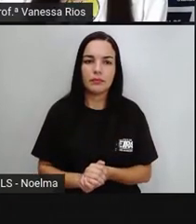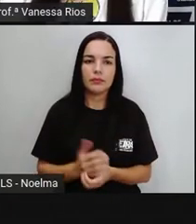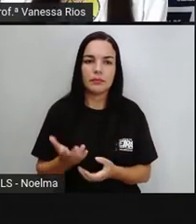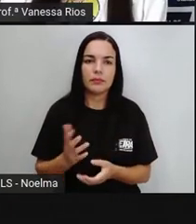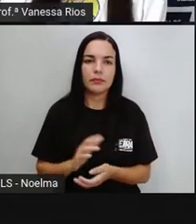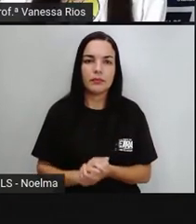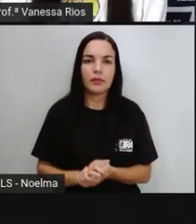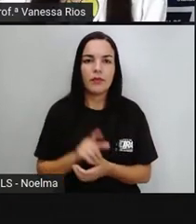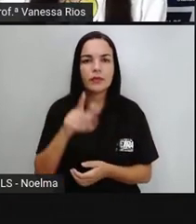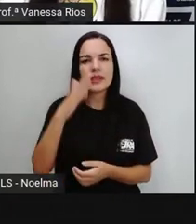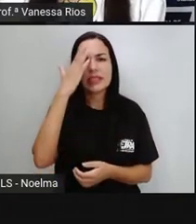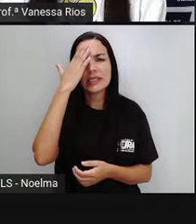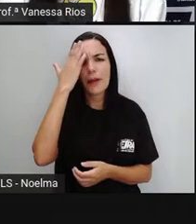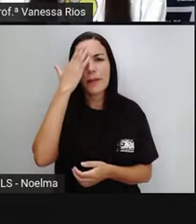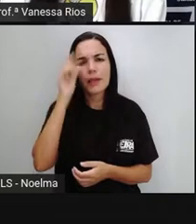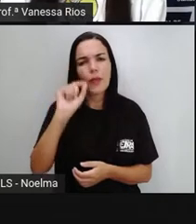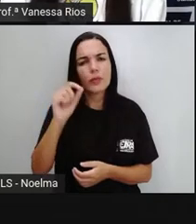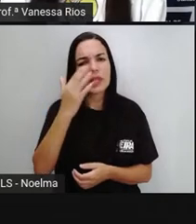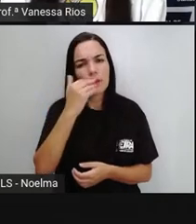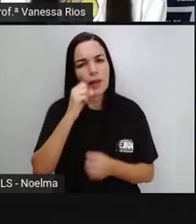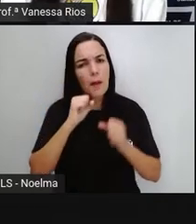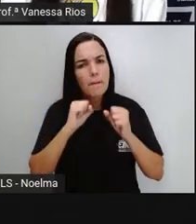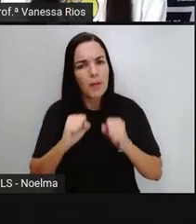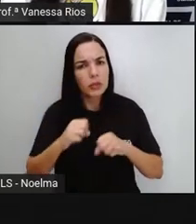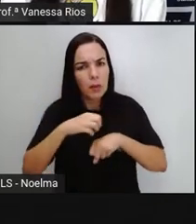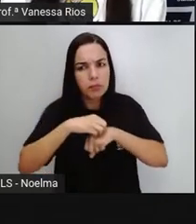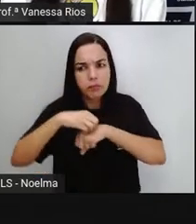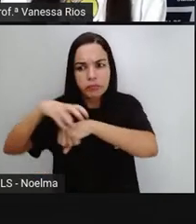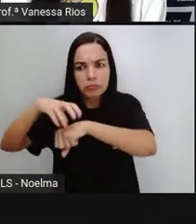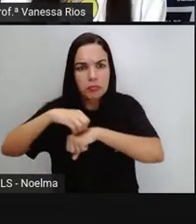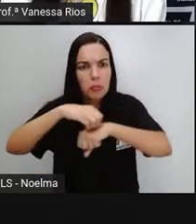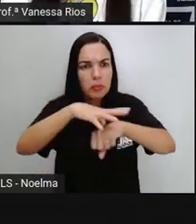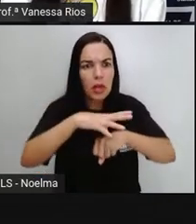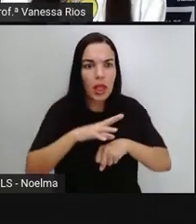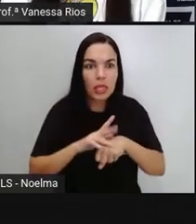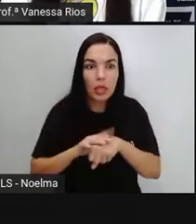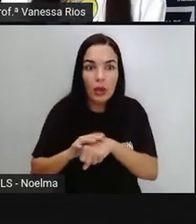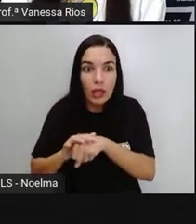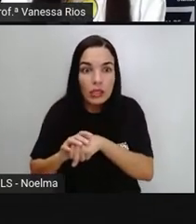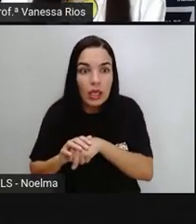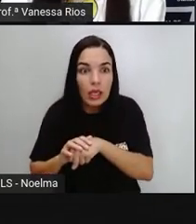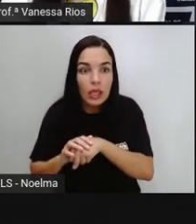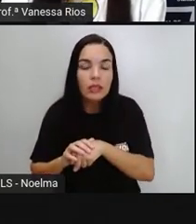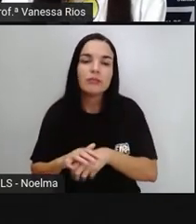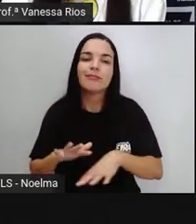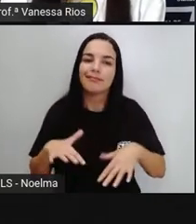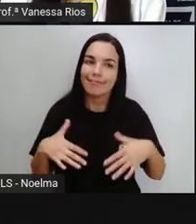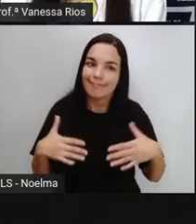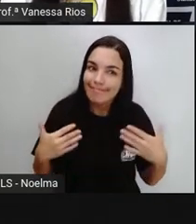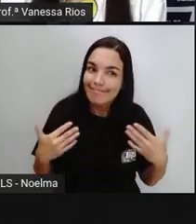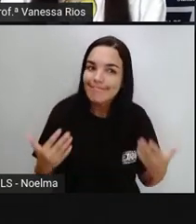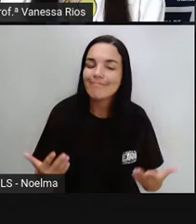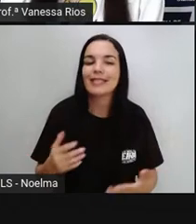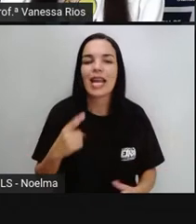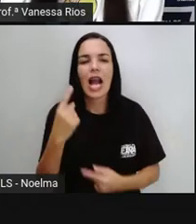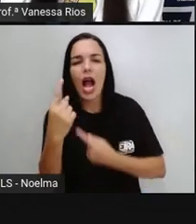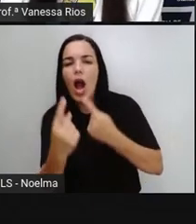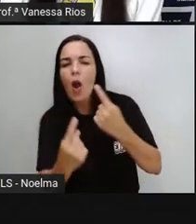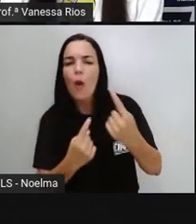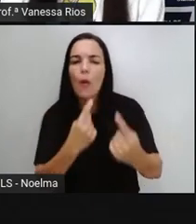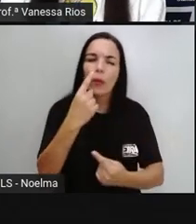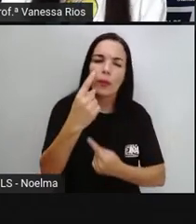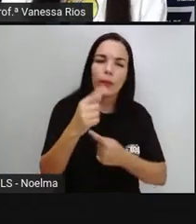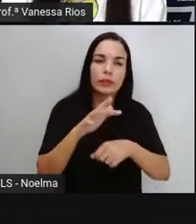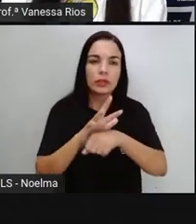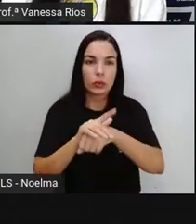E aí você sabia que os alimentos podem transmitir doenças? Pois é, não é? Algumas doenças